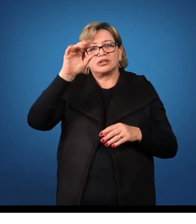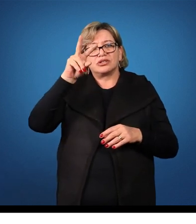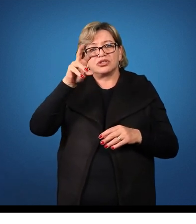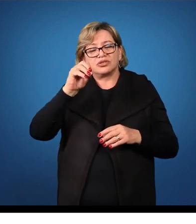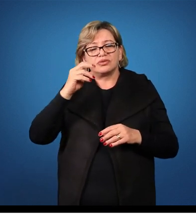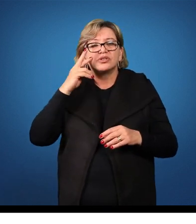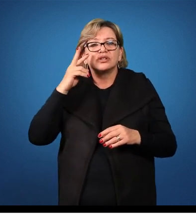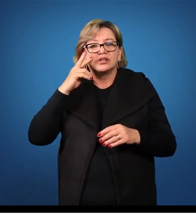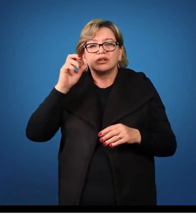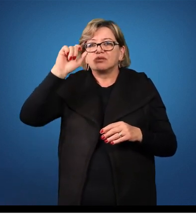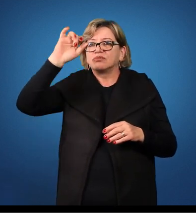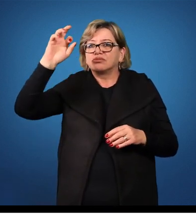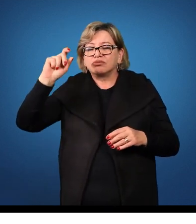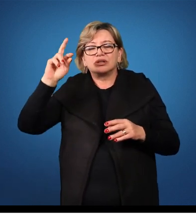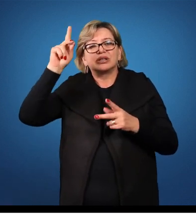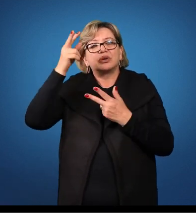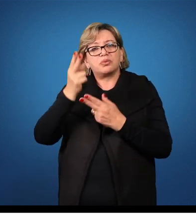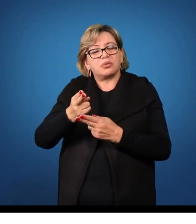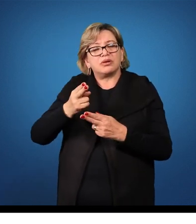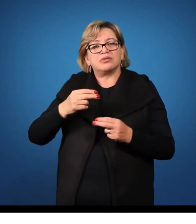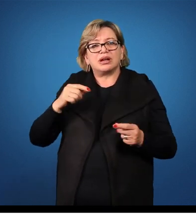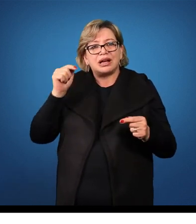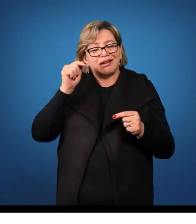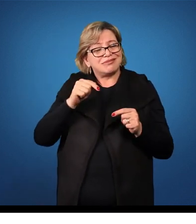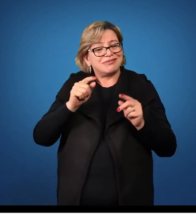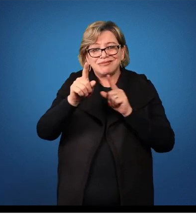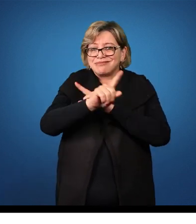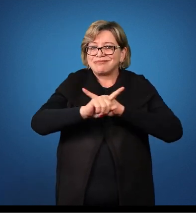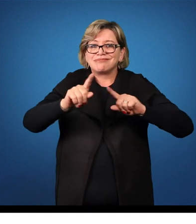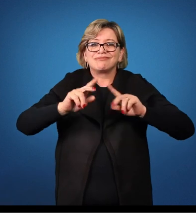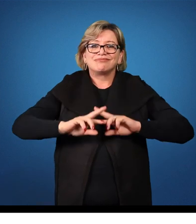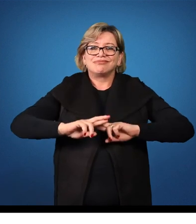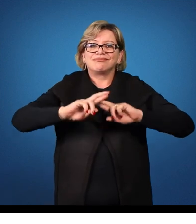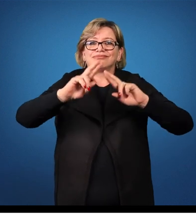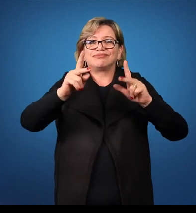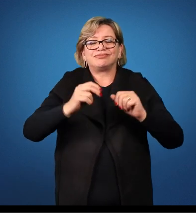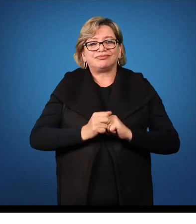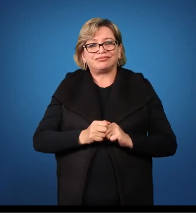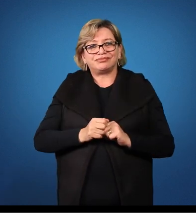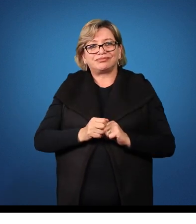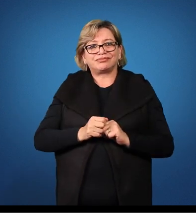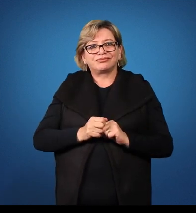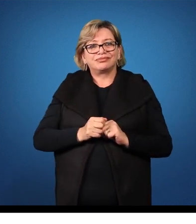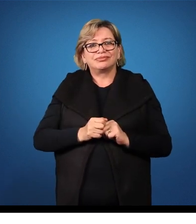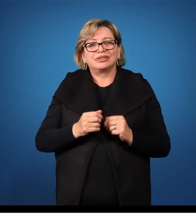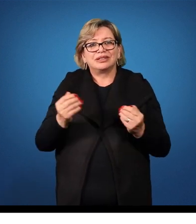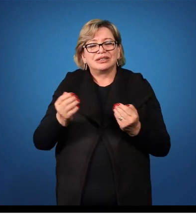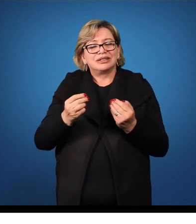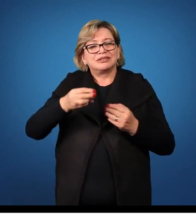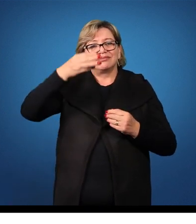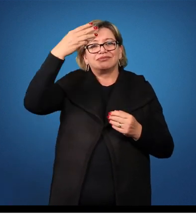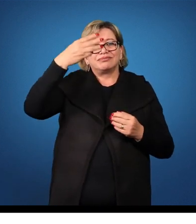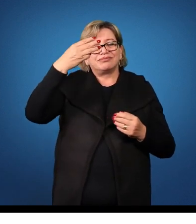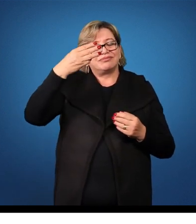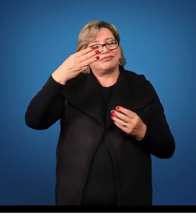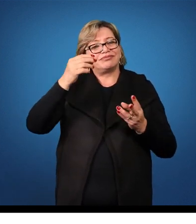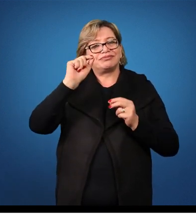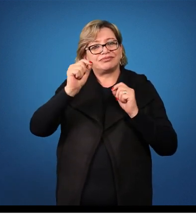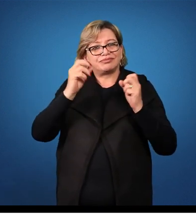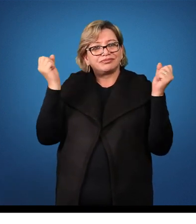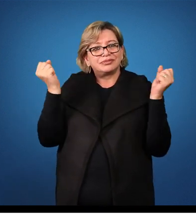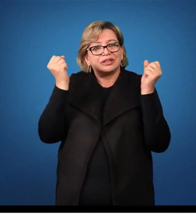terminavam em A. Aqui também não é diferente. Pois bem, então, na terceira declinação,